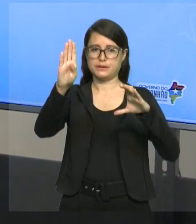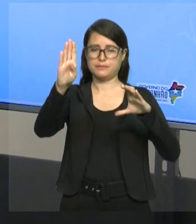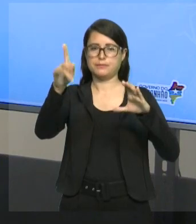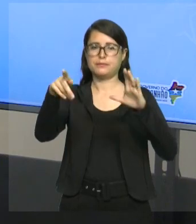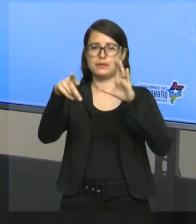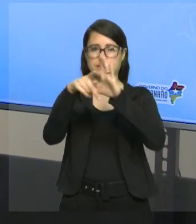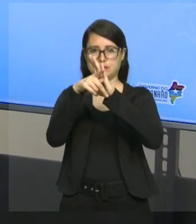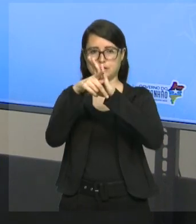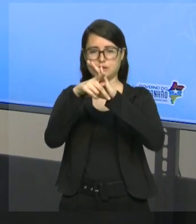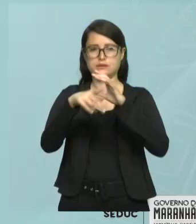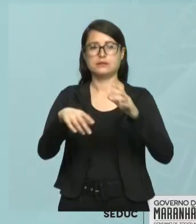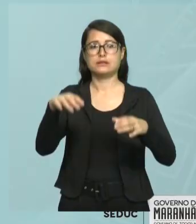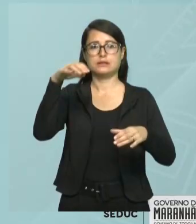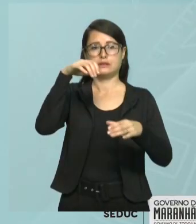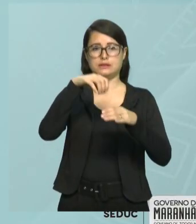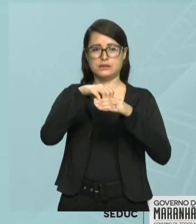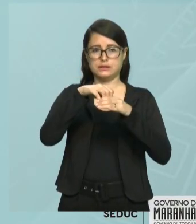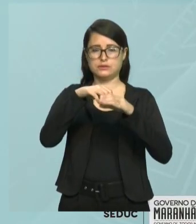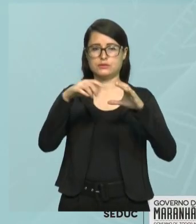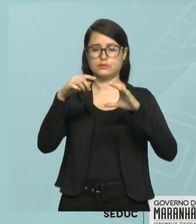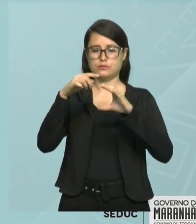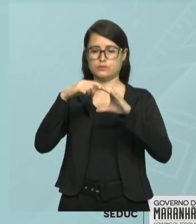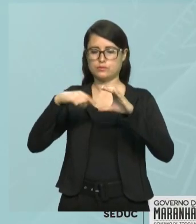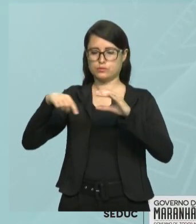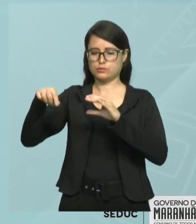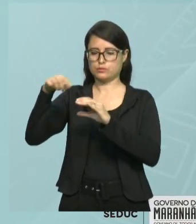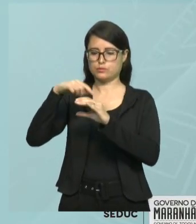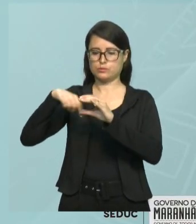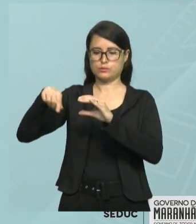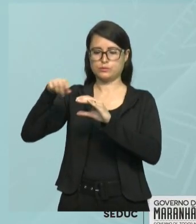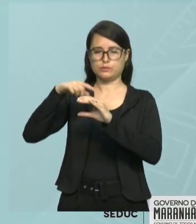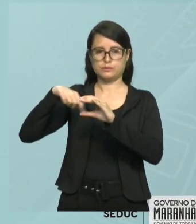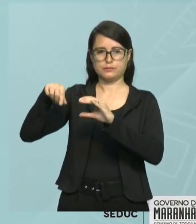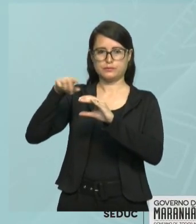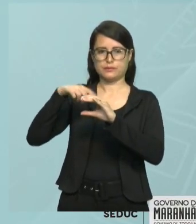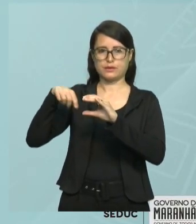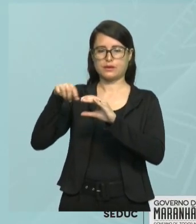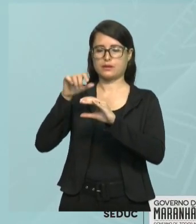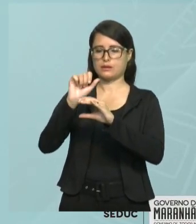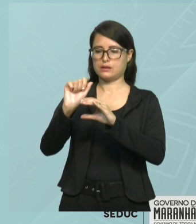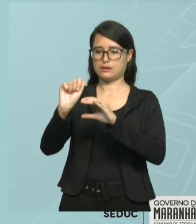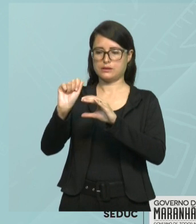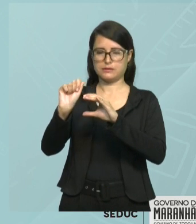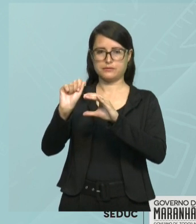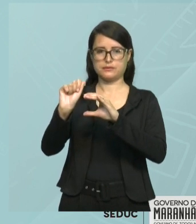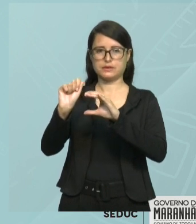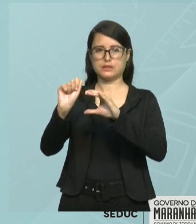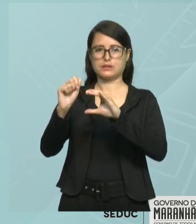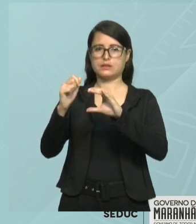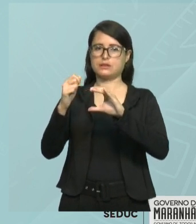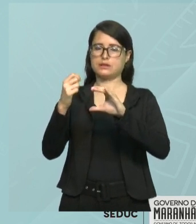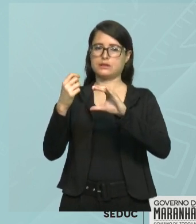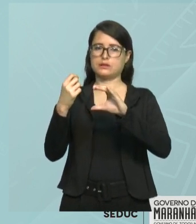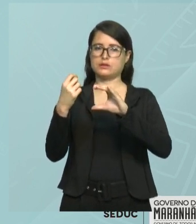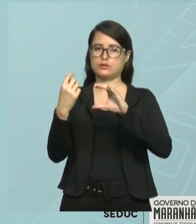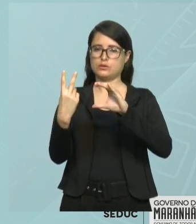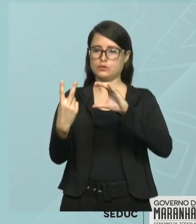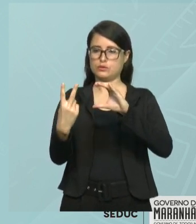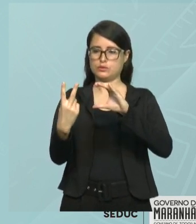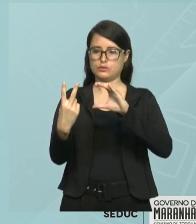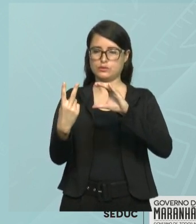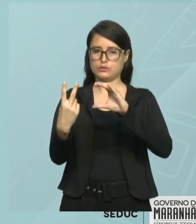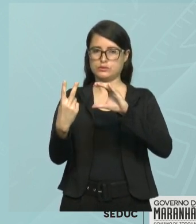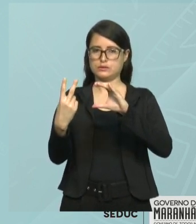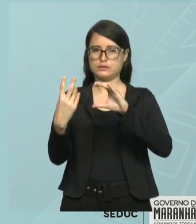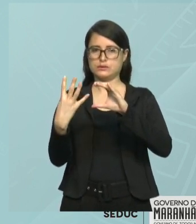observa que dentro dessa figura eu tenho uma outra, um outro diagrama que é o conjunto A, onde eu tenho apenas o